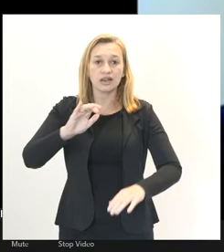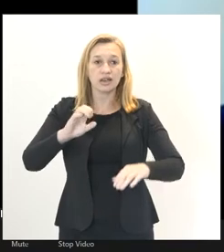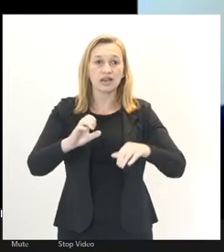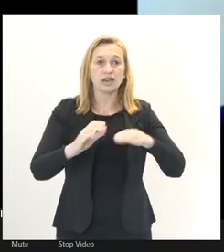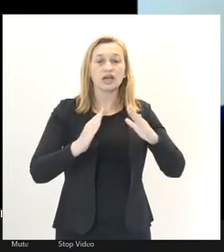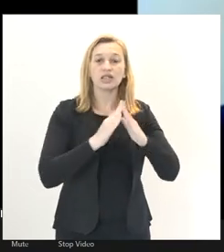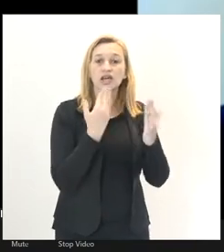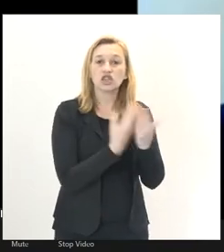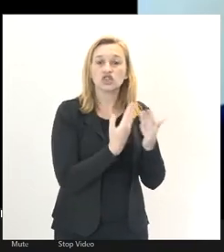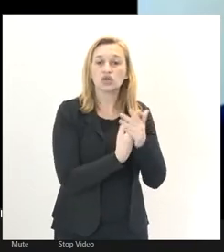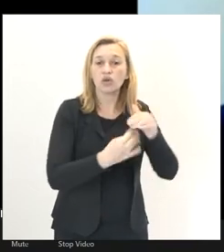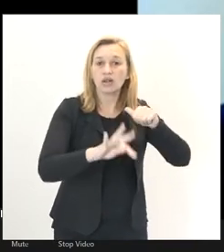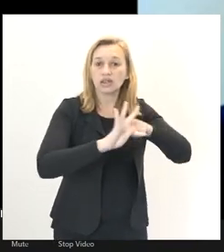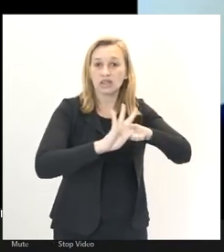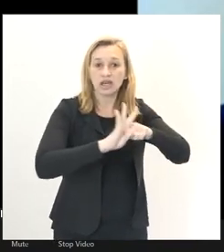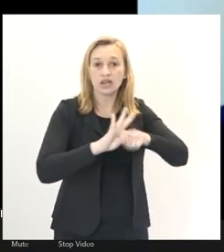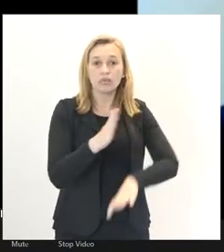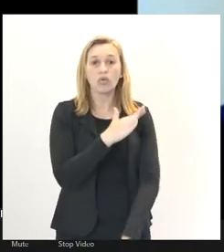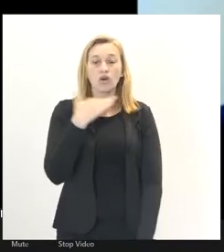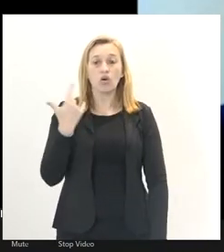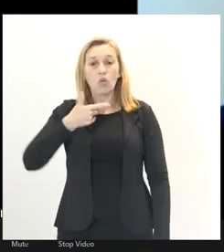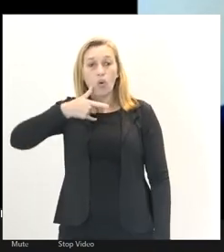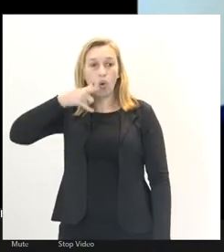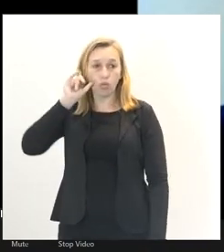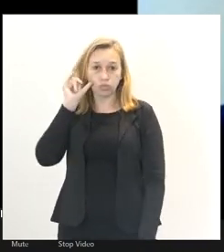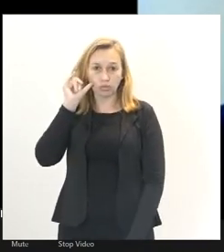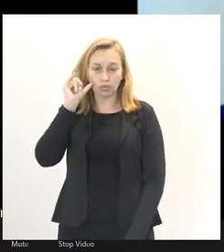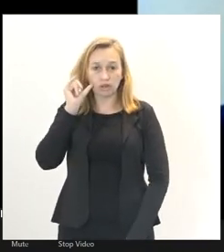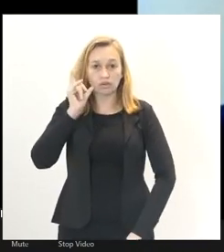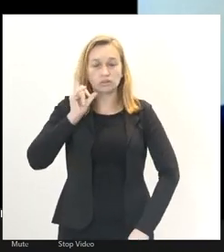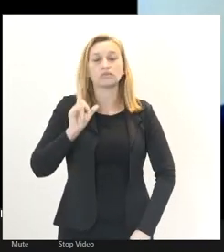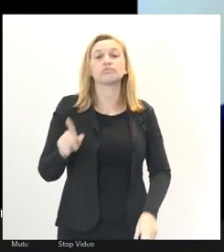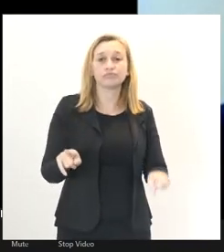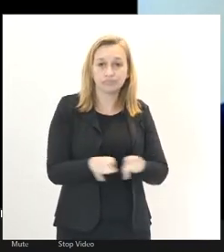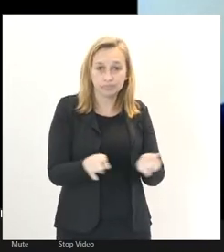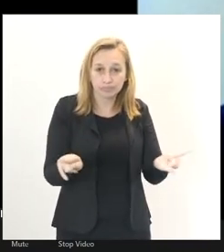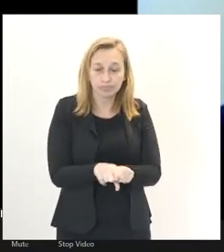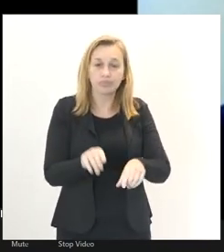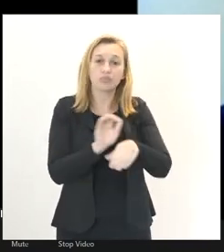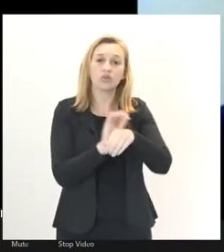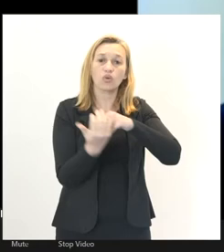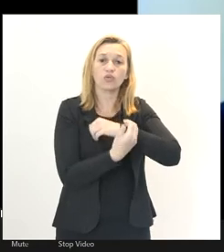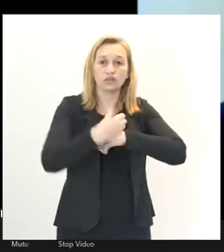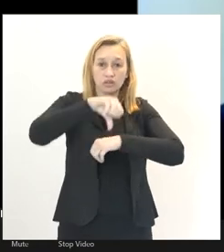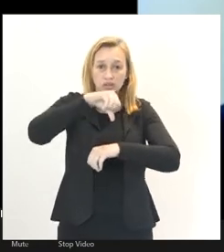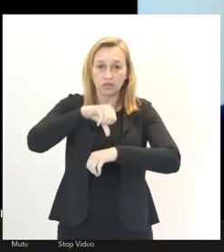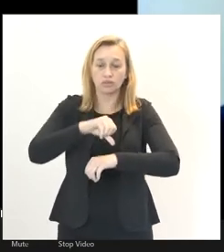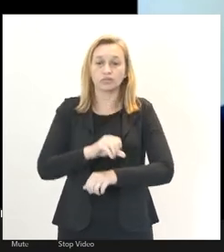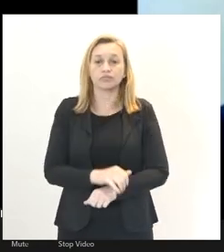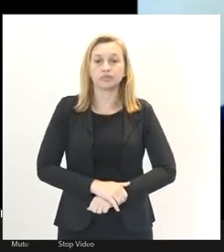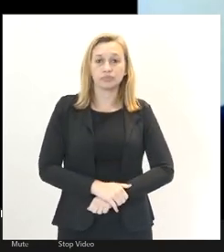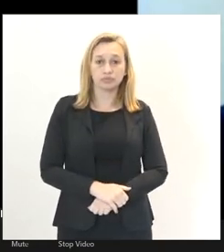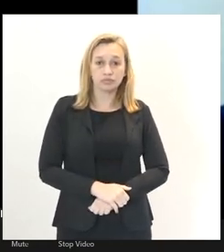Faietec, que faleceu ontem, lamentavelmente, também de Covid-19.